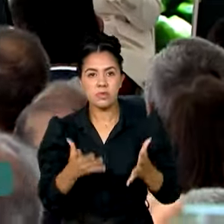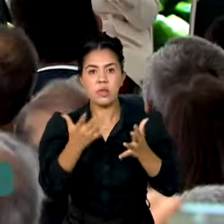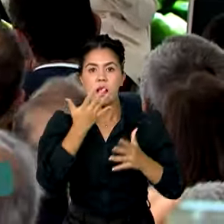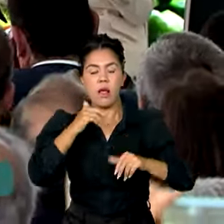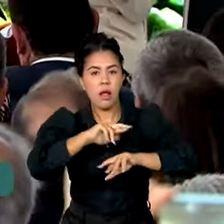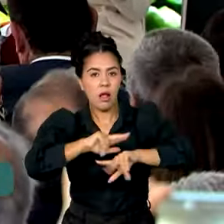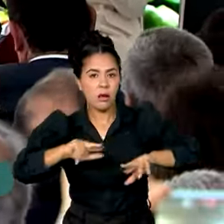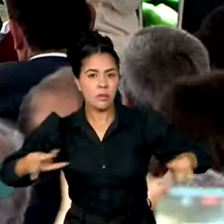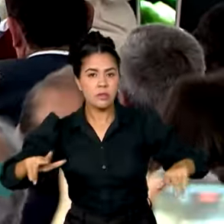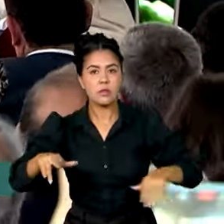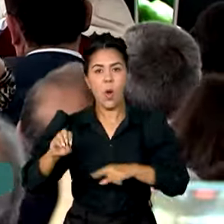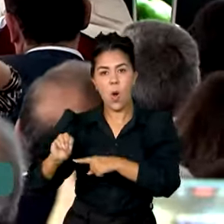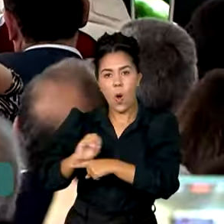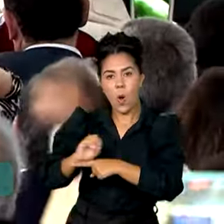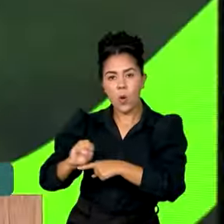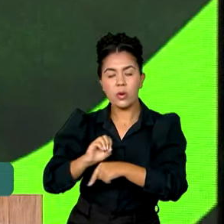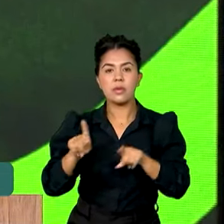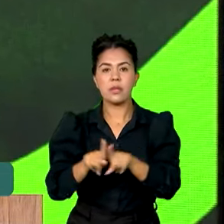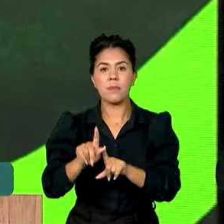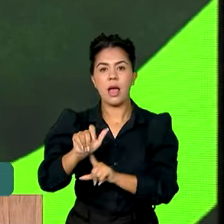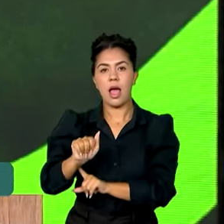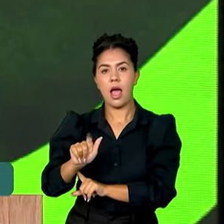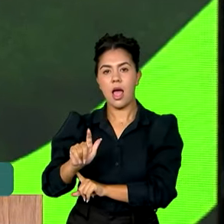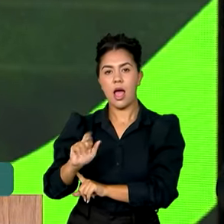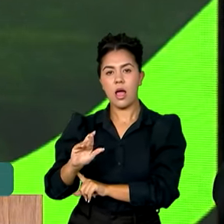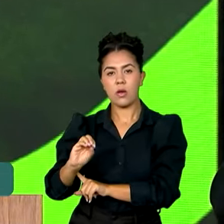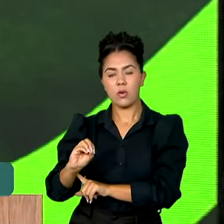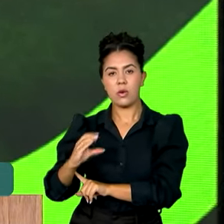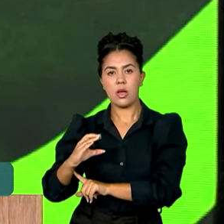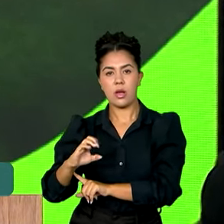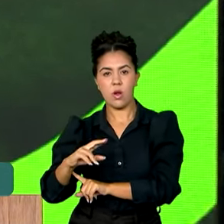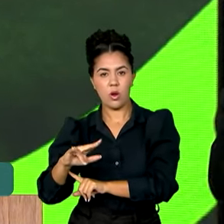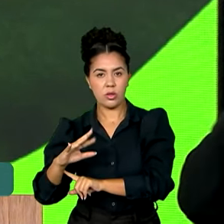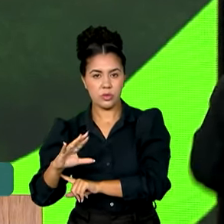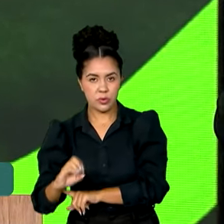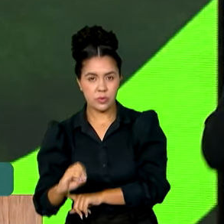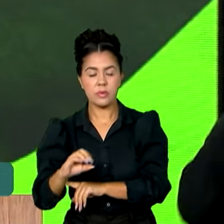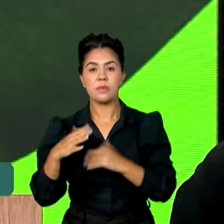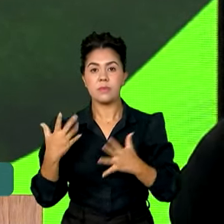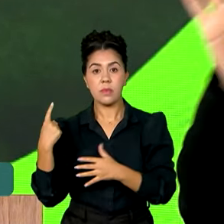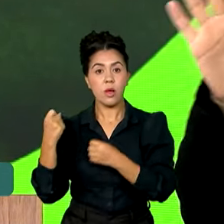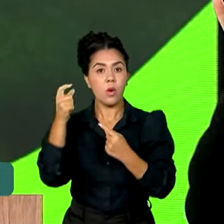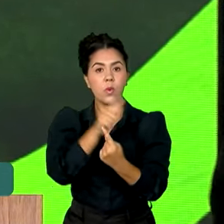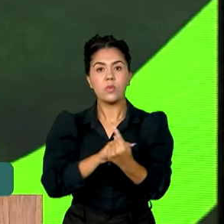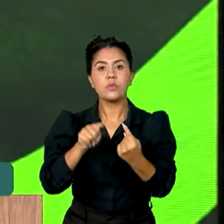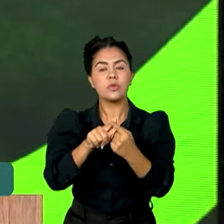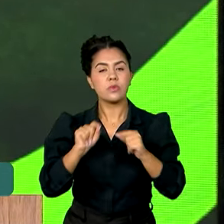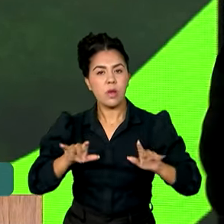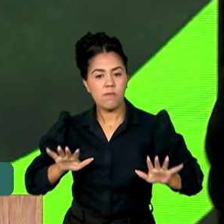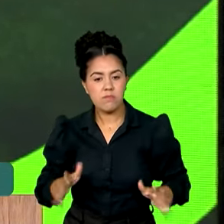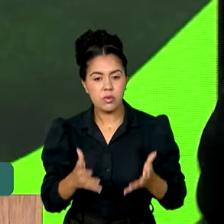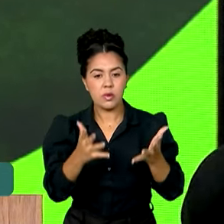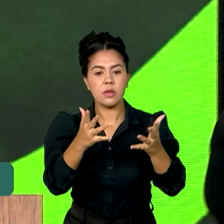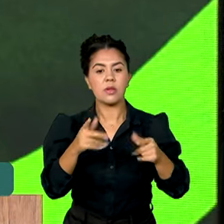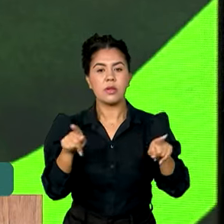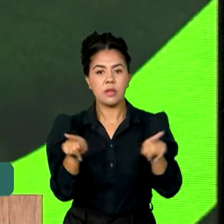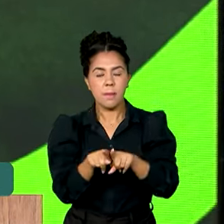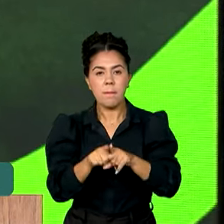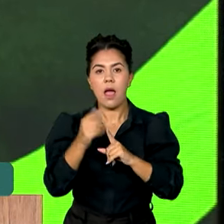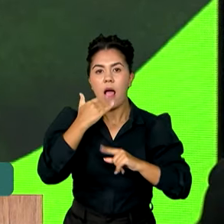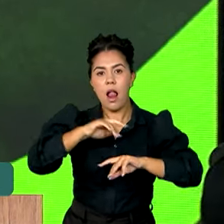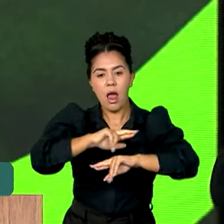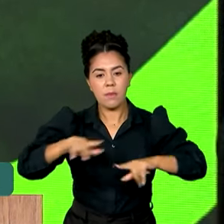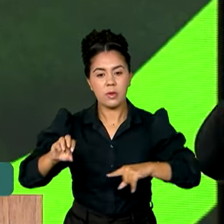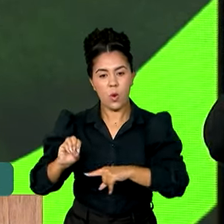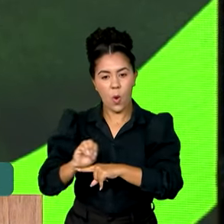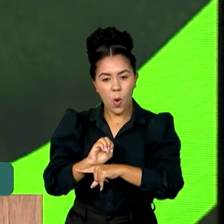orgânicos e agroecológicos. O Planapo vai ampliar a produção e o processamento de alimentos orgânicos e